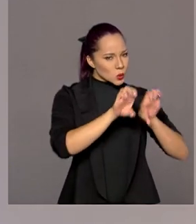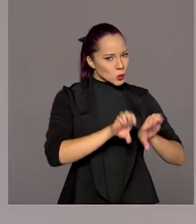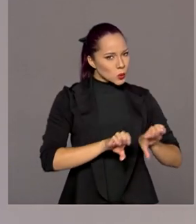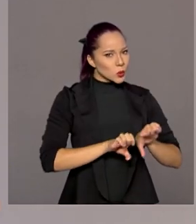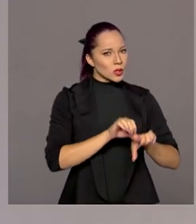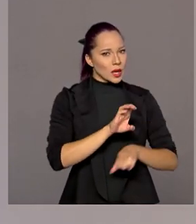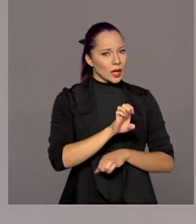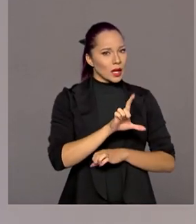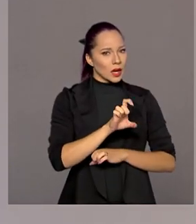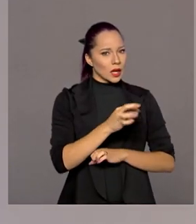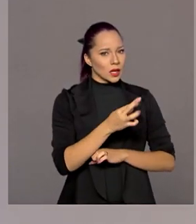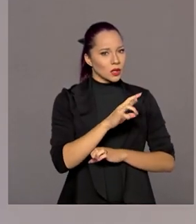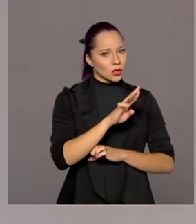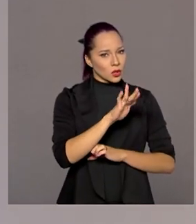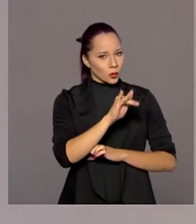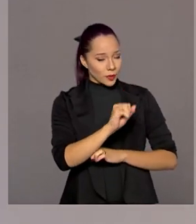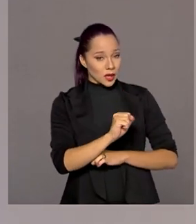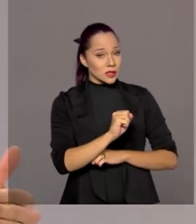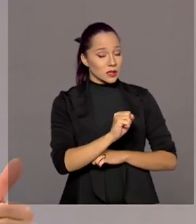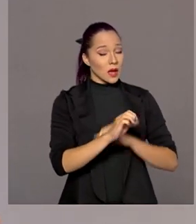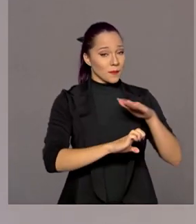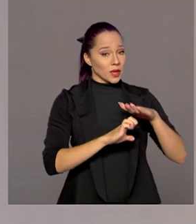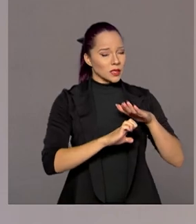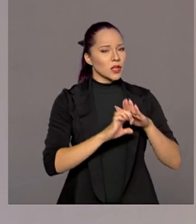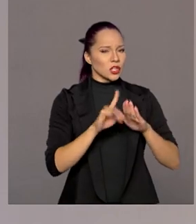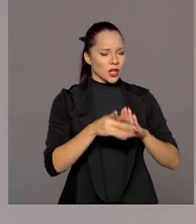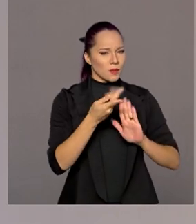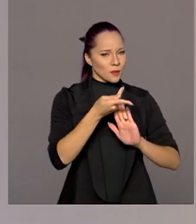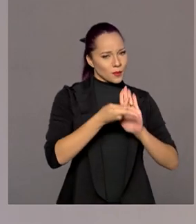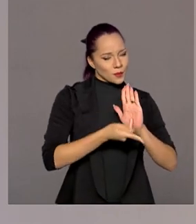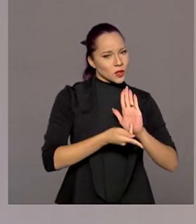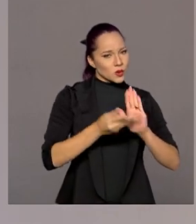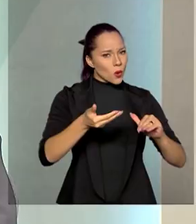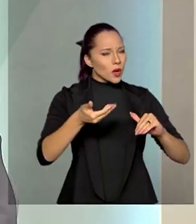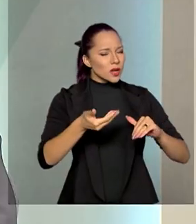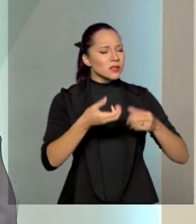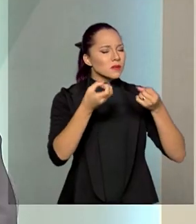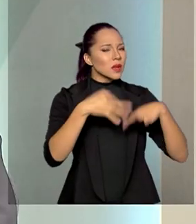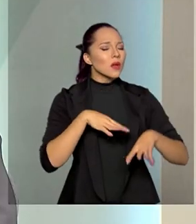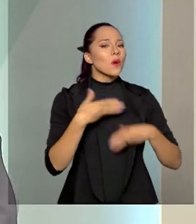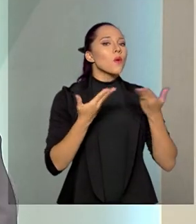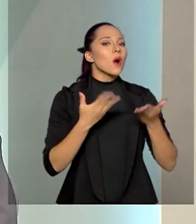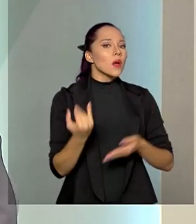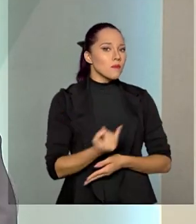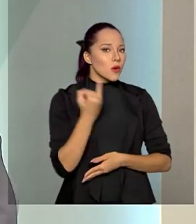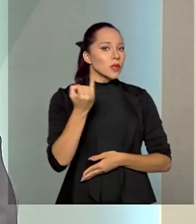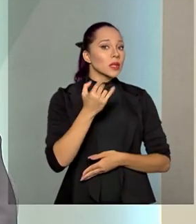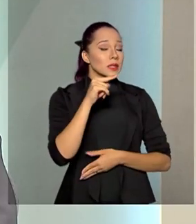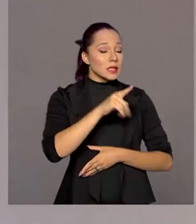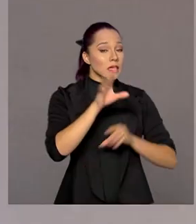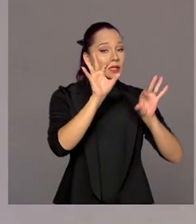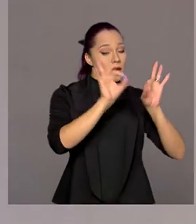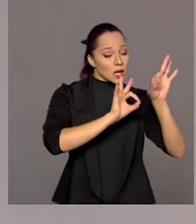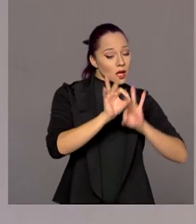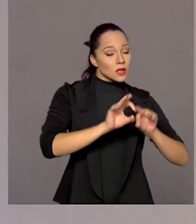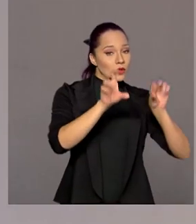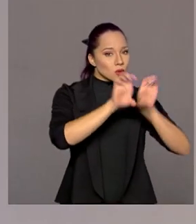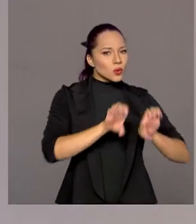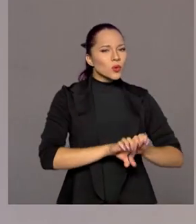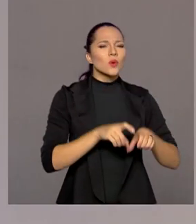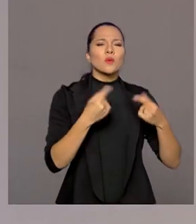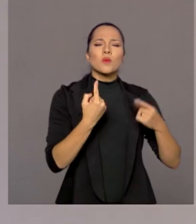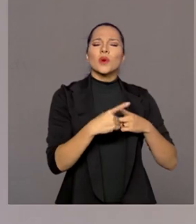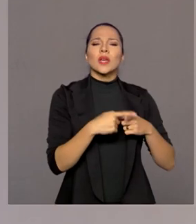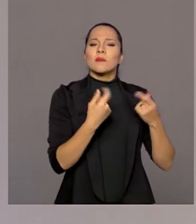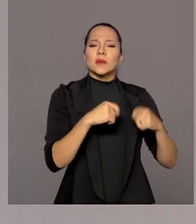Eletrobras, já apresentou projeto lá no Congresso Nacional, que está em andamento. Eu queria que o senhor explicasse qual é a importância dessa reestruturação, por que ela